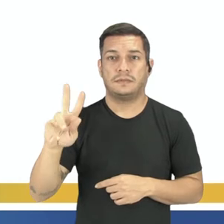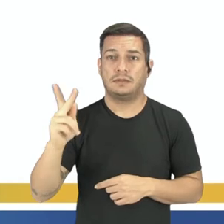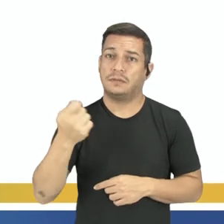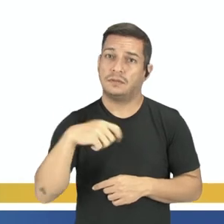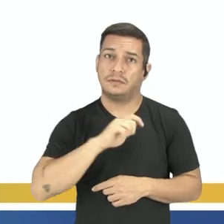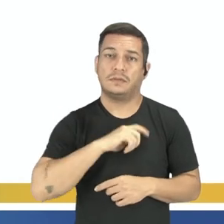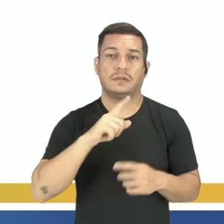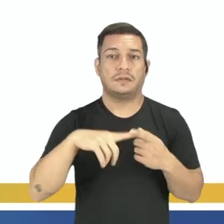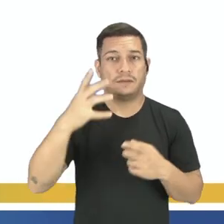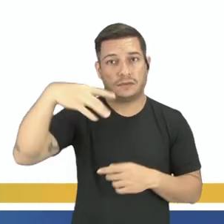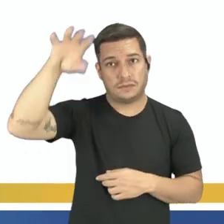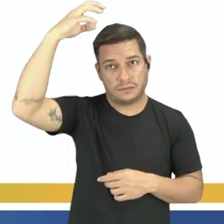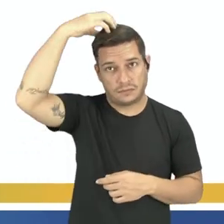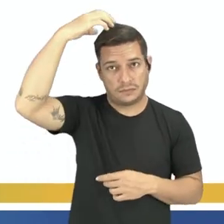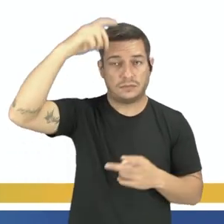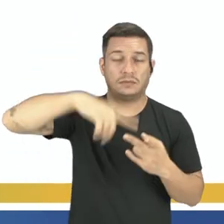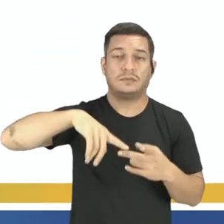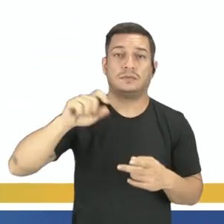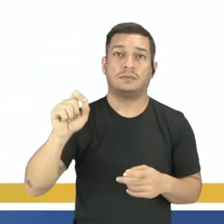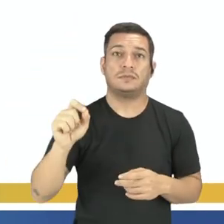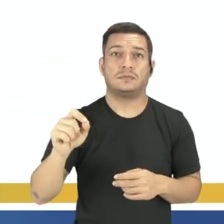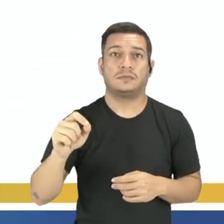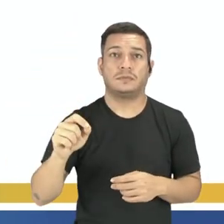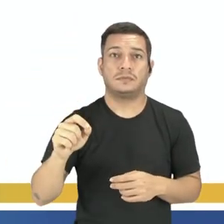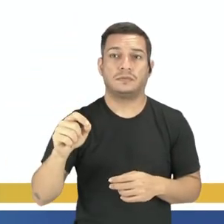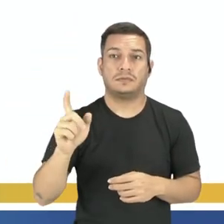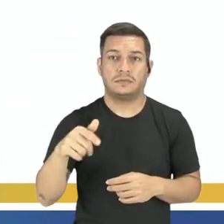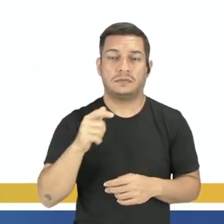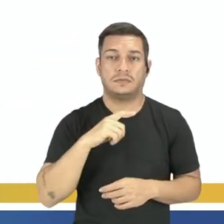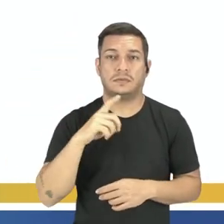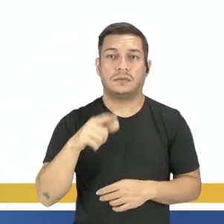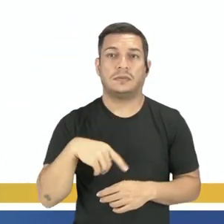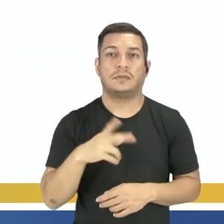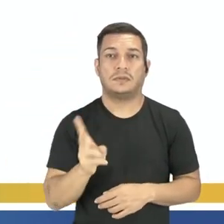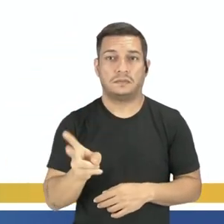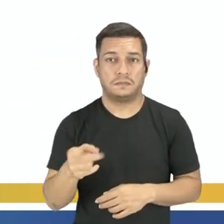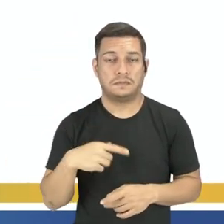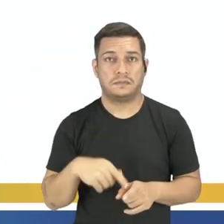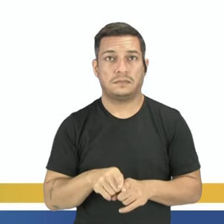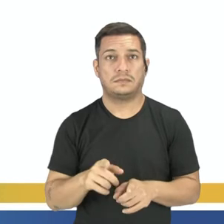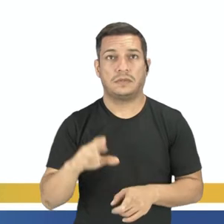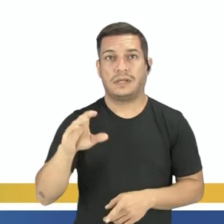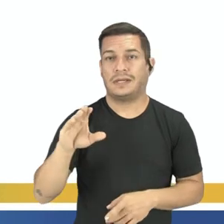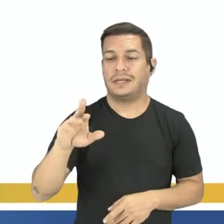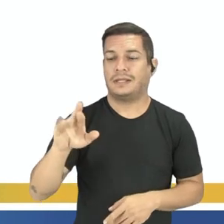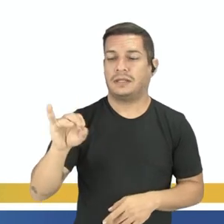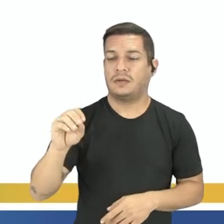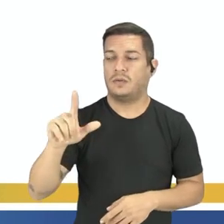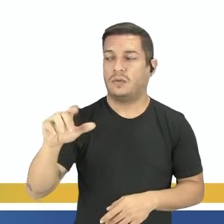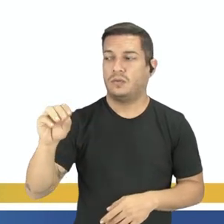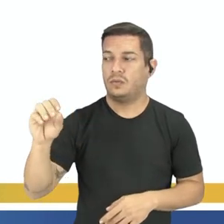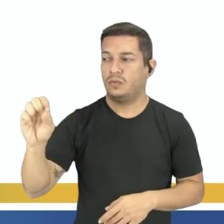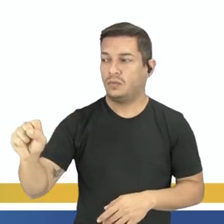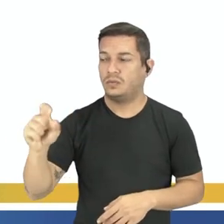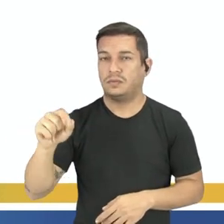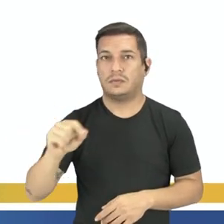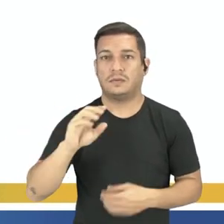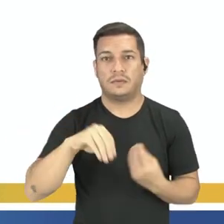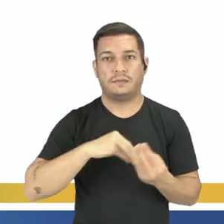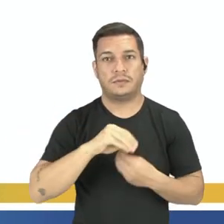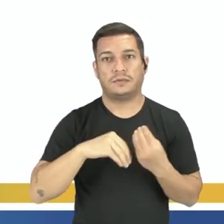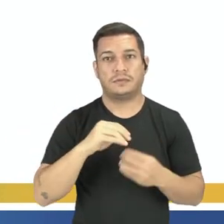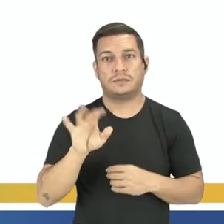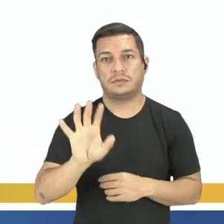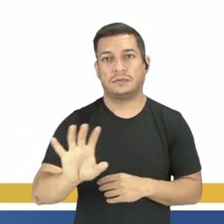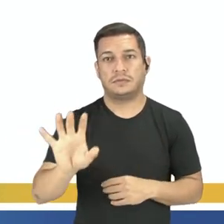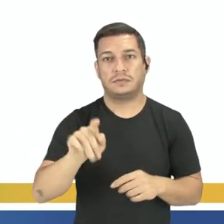vezes monarquistas, eles eram bem mais conservadores. Esses crioulos já tinham aí uma certa mestiçagem da